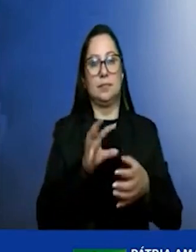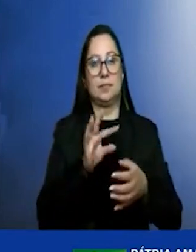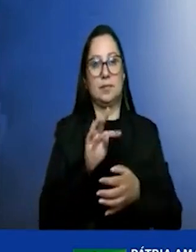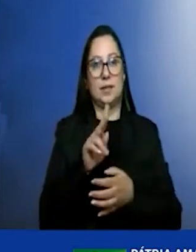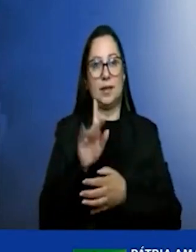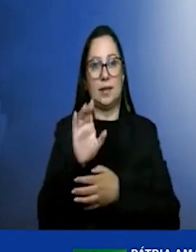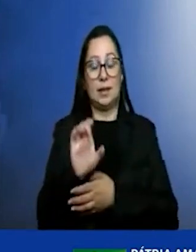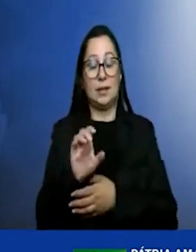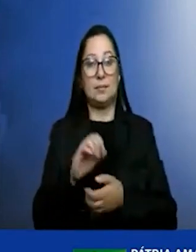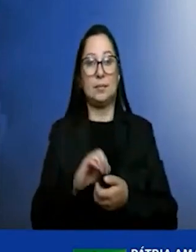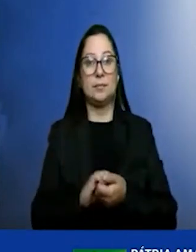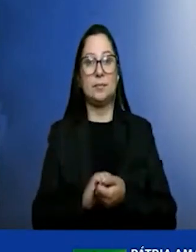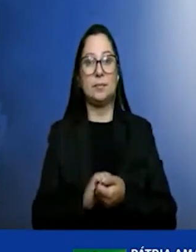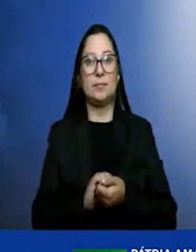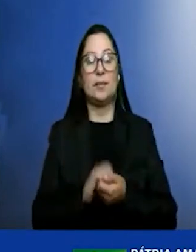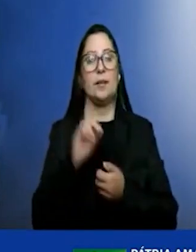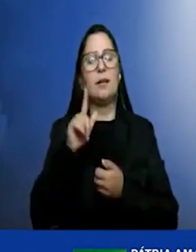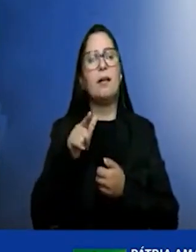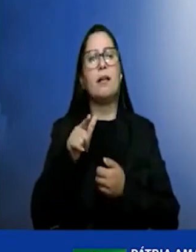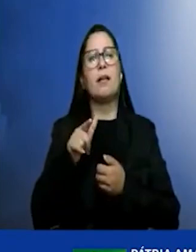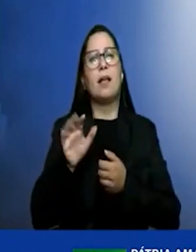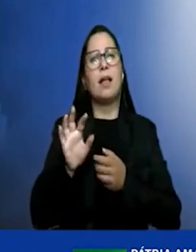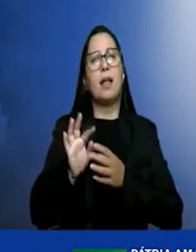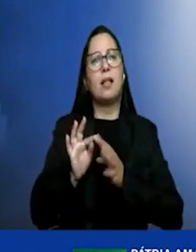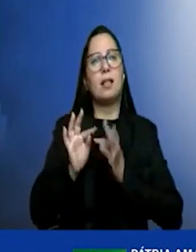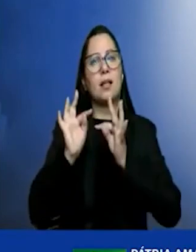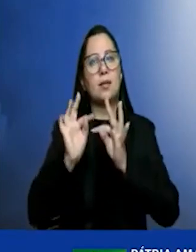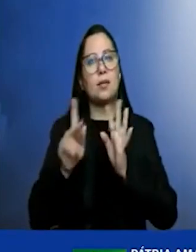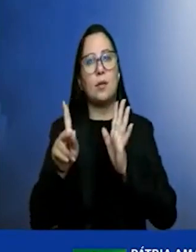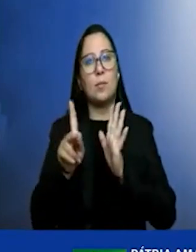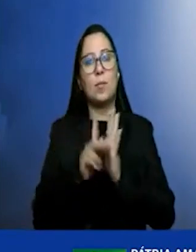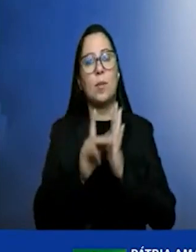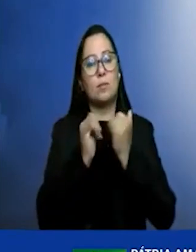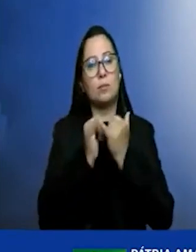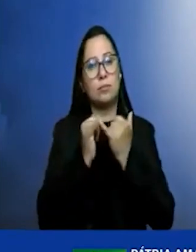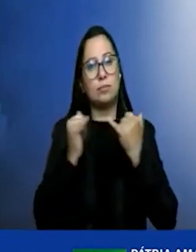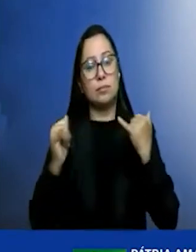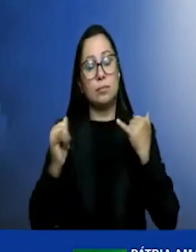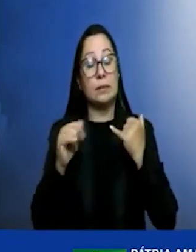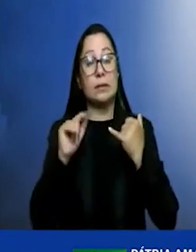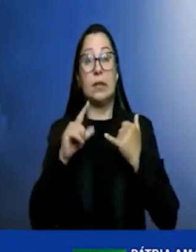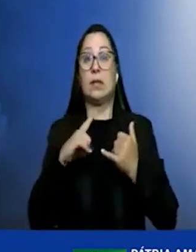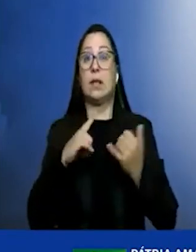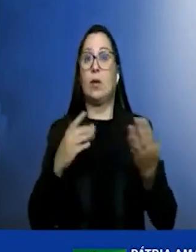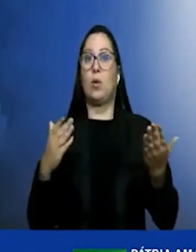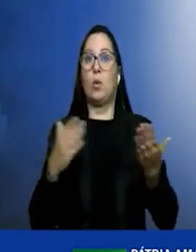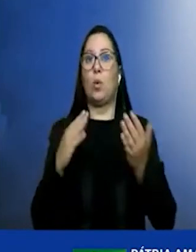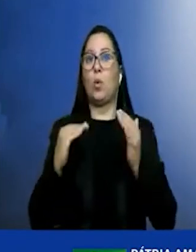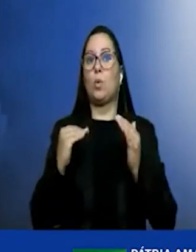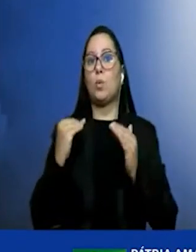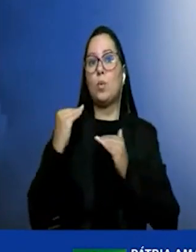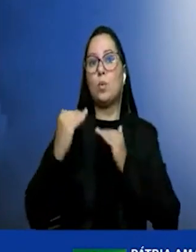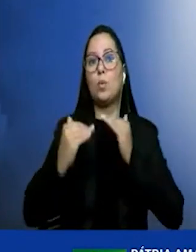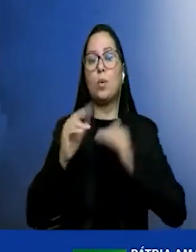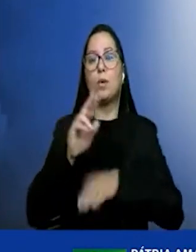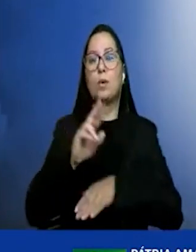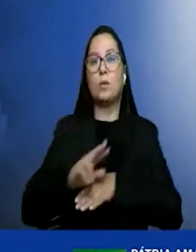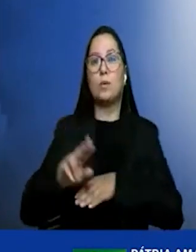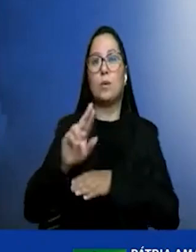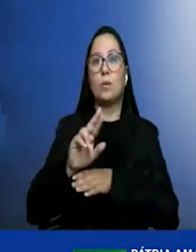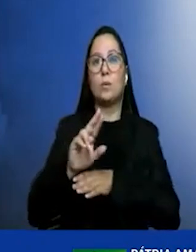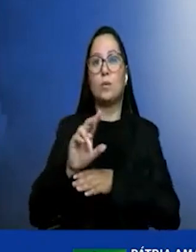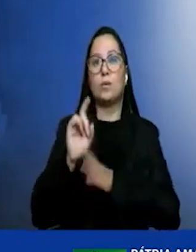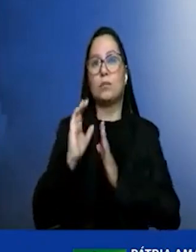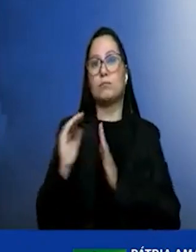de eletrolizadores é óbvio que ela tem hoje uma escala de uso que não é a escala no patamar que se